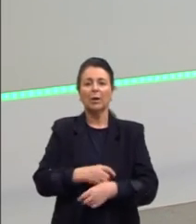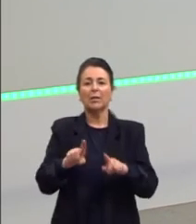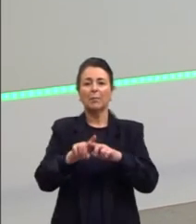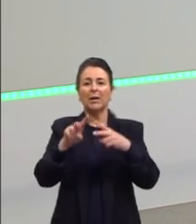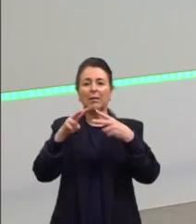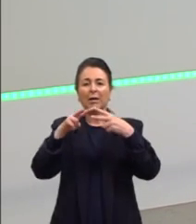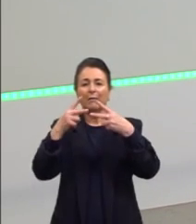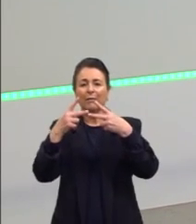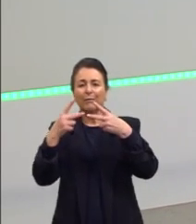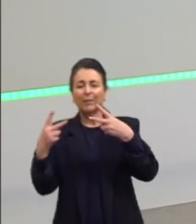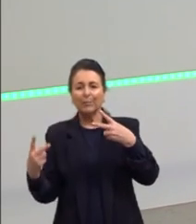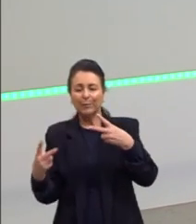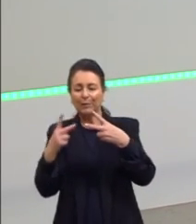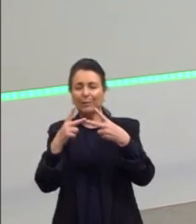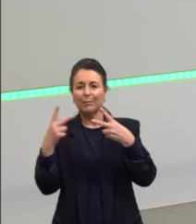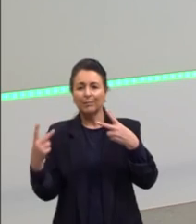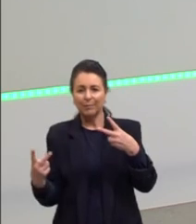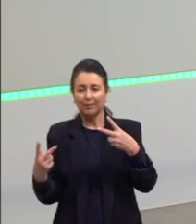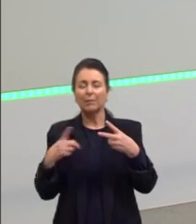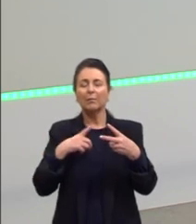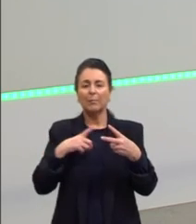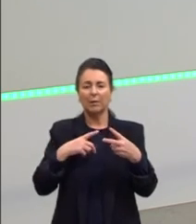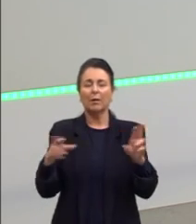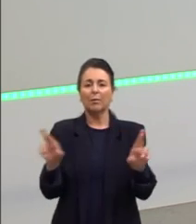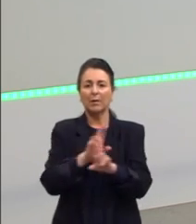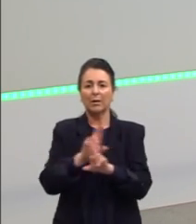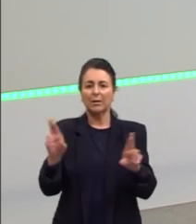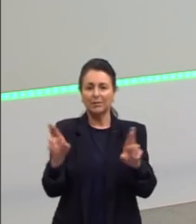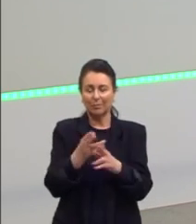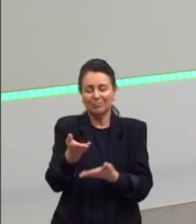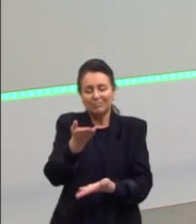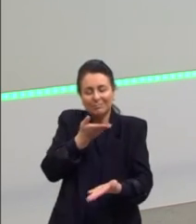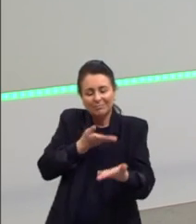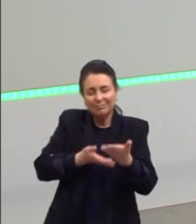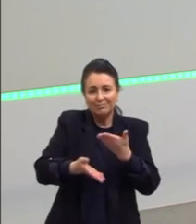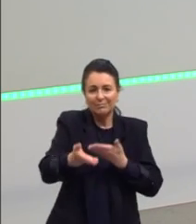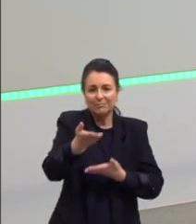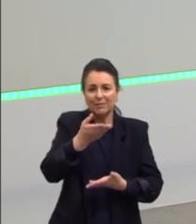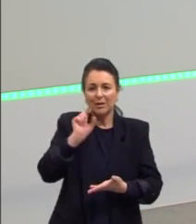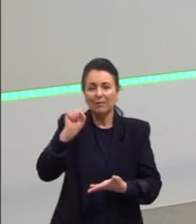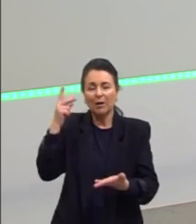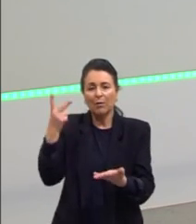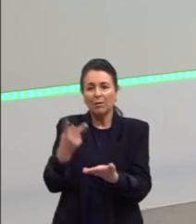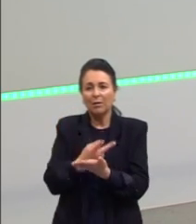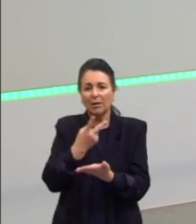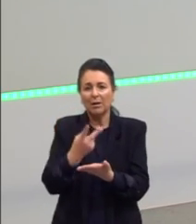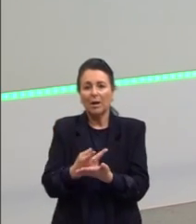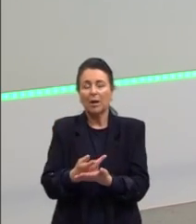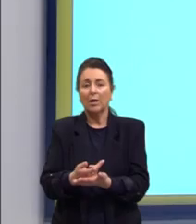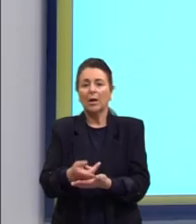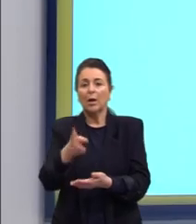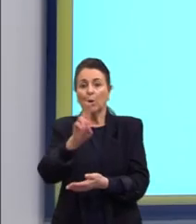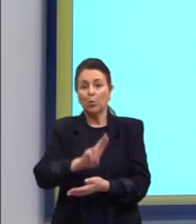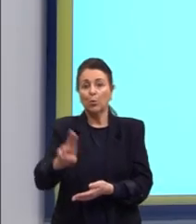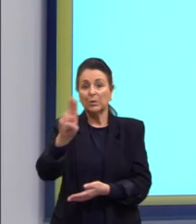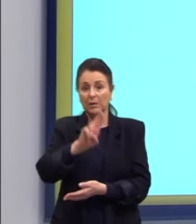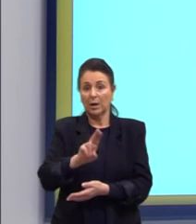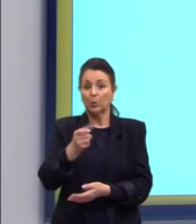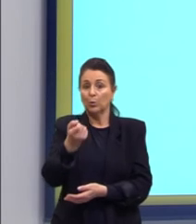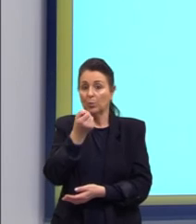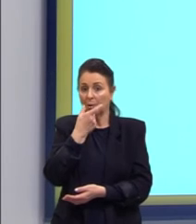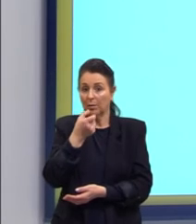várias coisas. É uma relação simbiótica. Então, o que vai acontecer? Eu ingerindo o antibiótico,